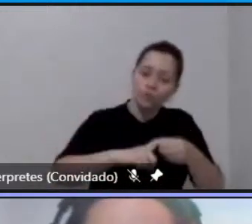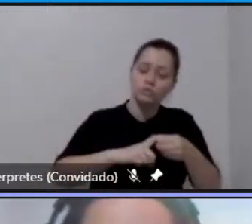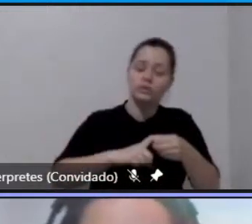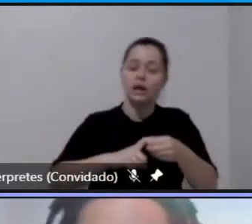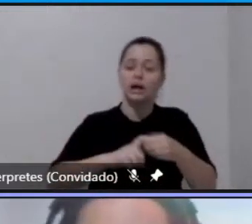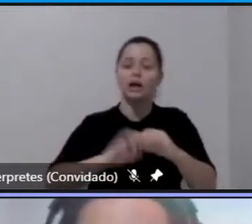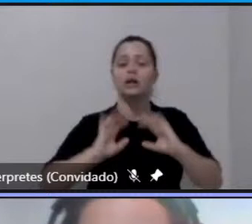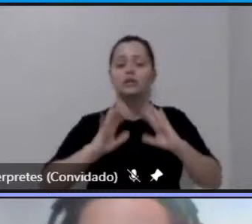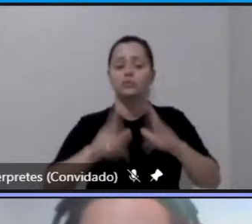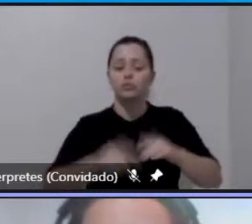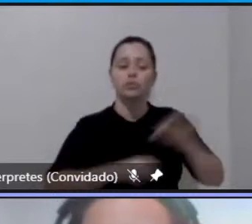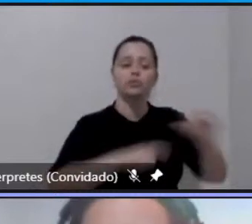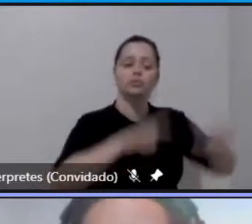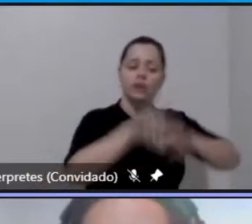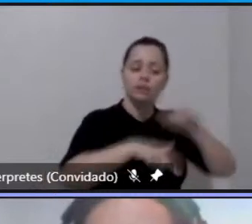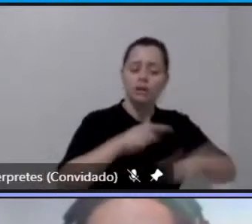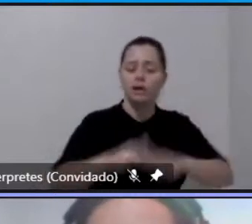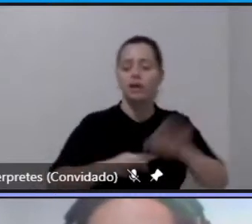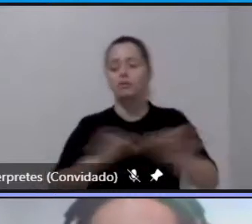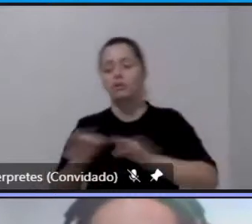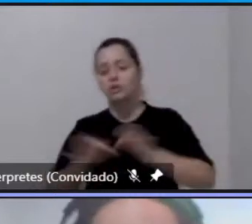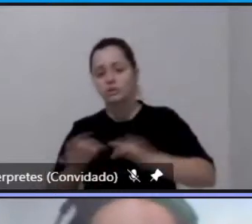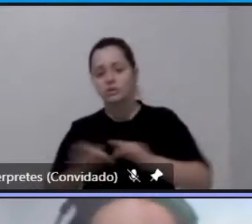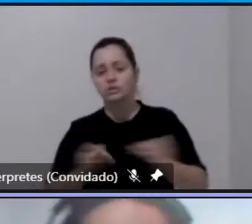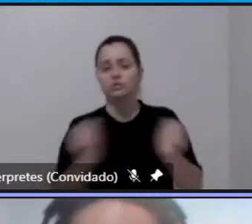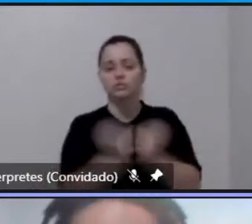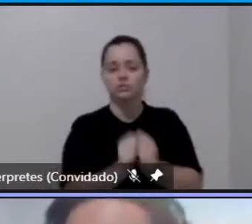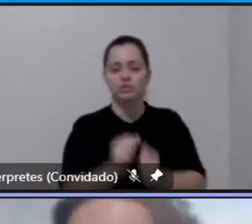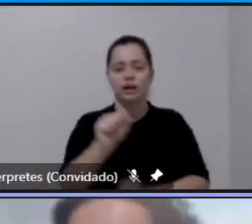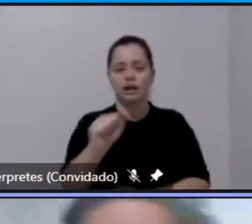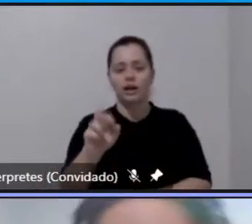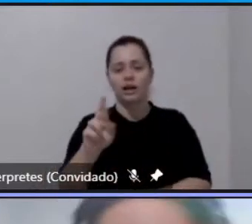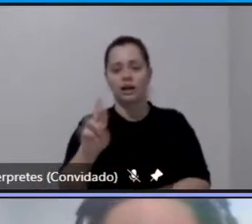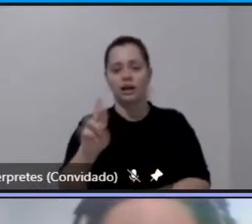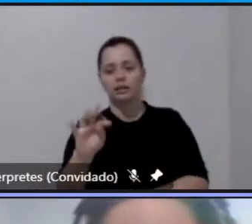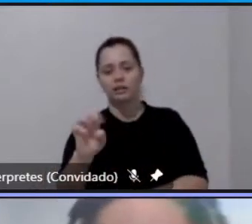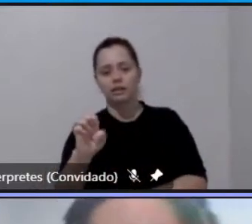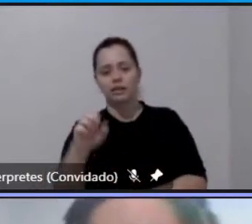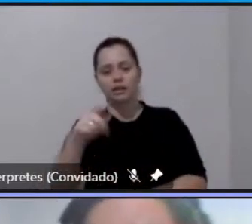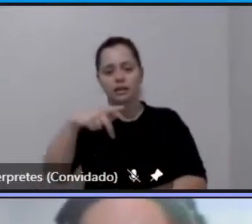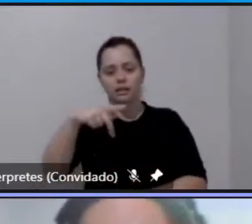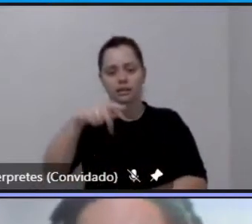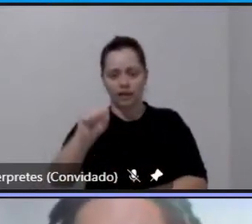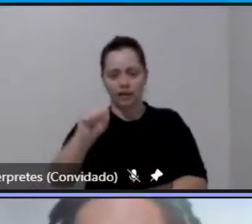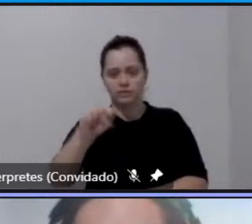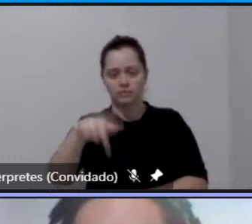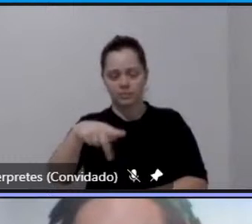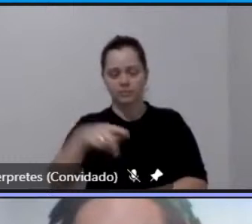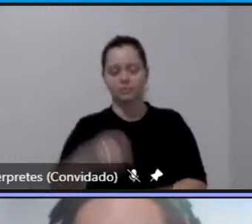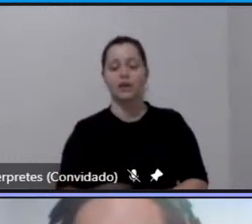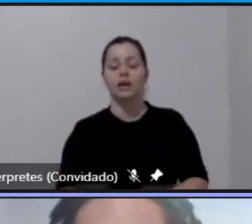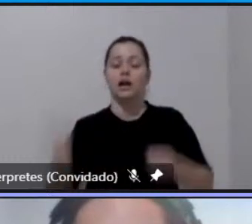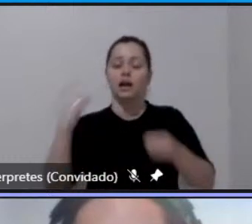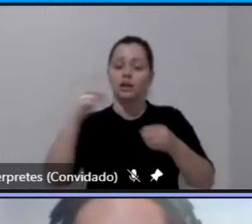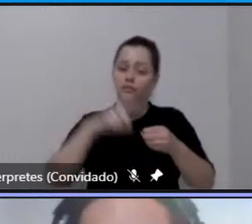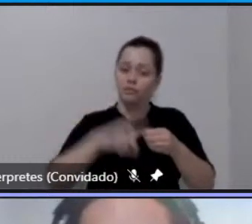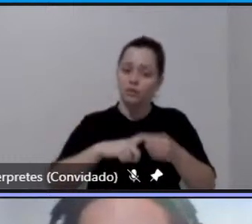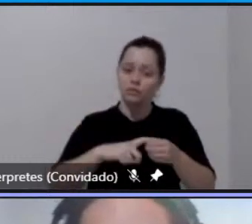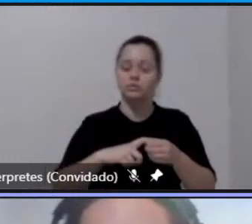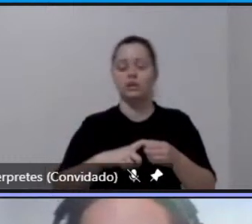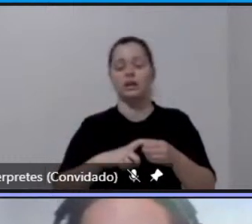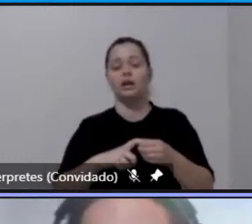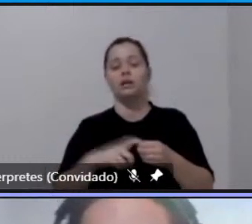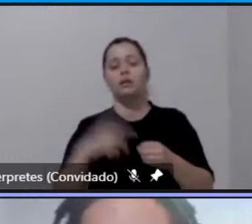gerenciado pela Artesp a gente trocou seis por meia dúzia e vamos voltar para o seis porque na prática não teve